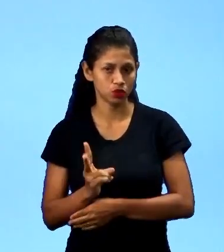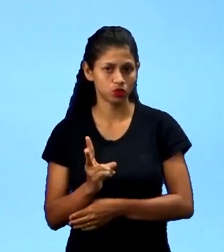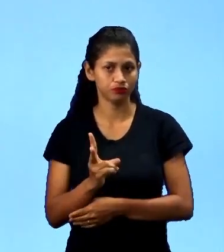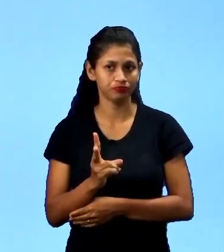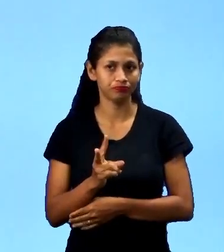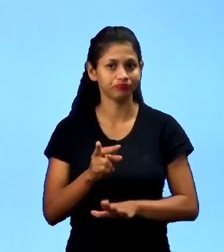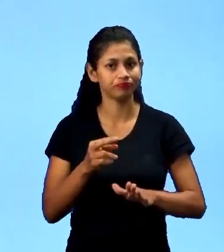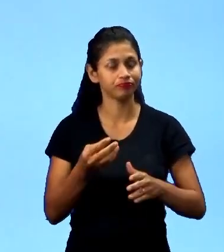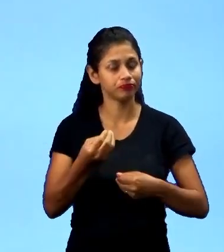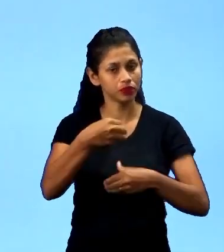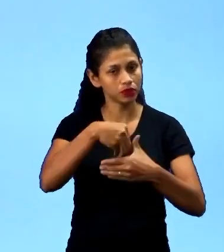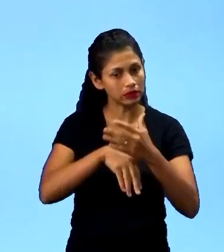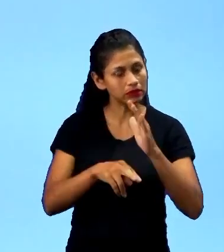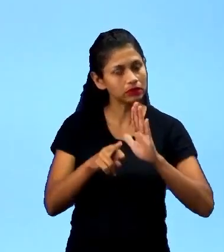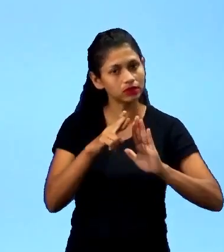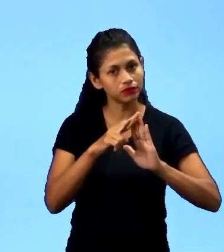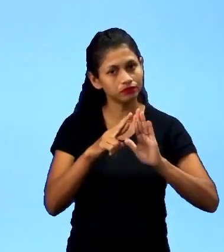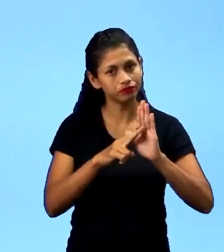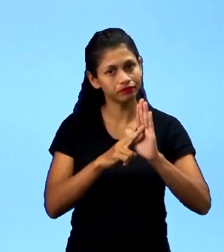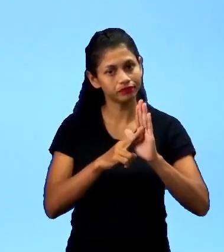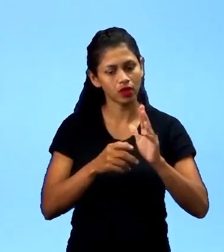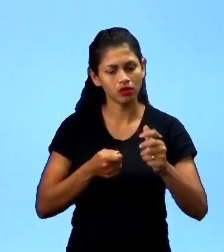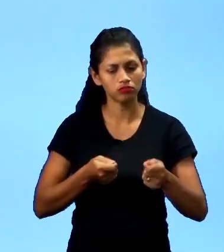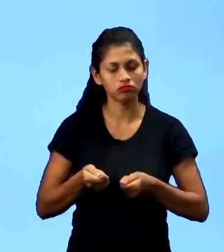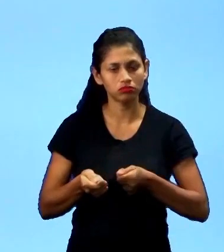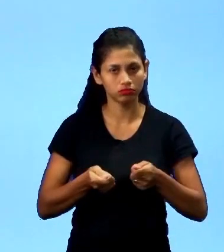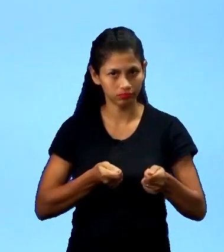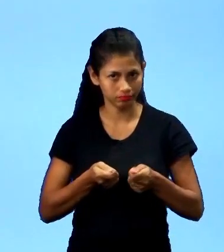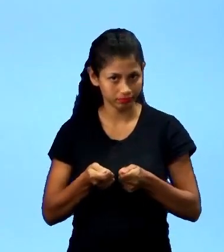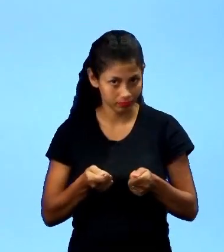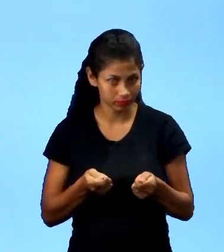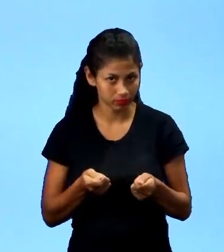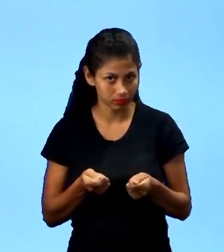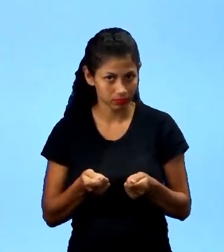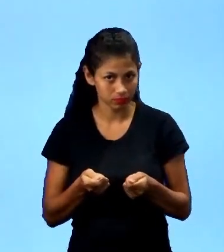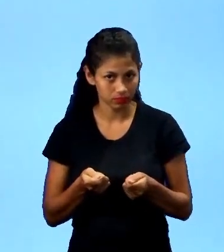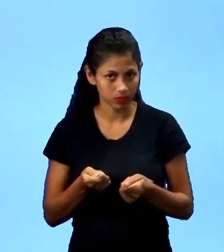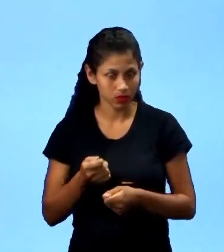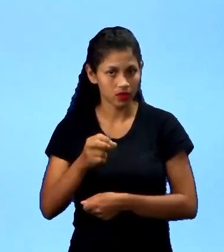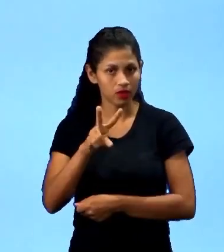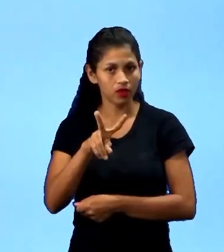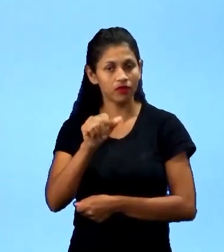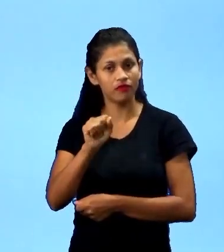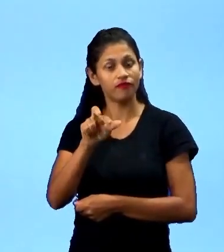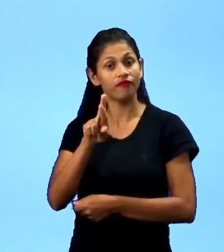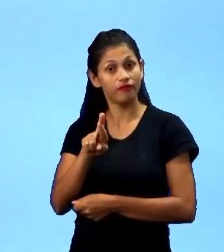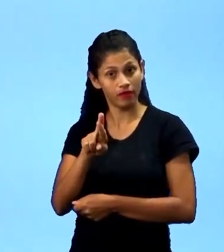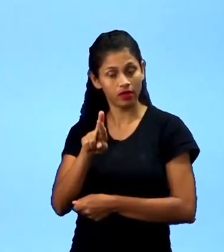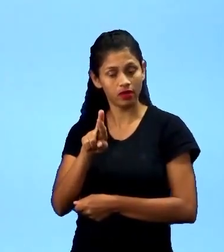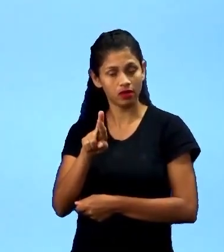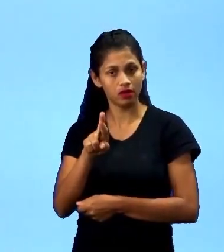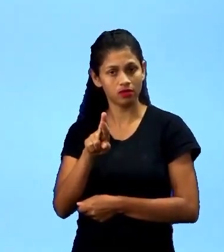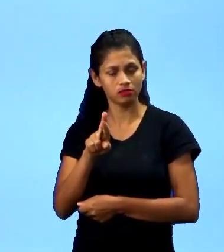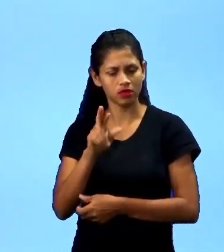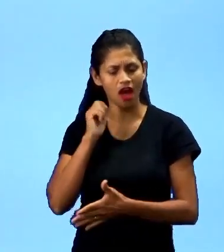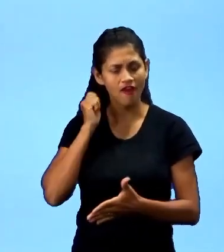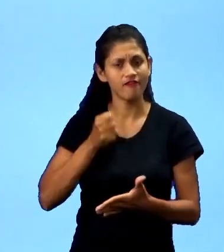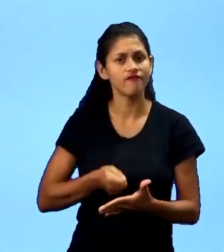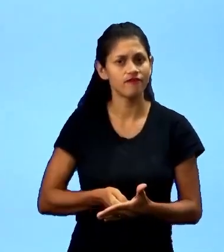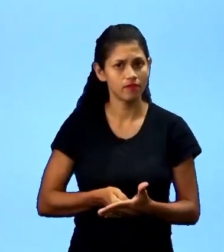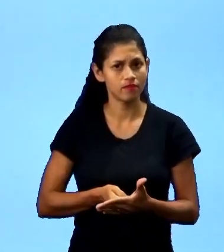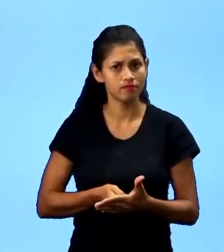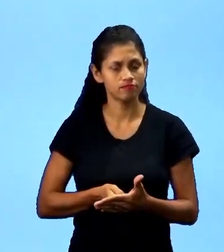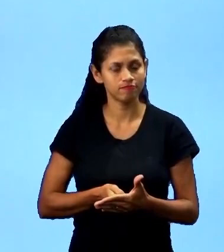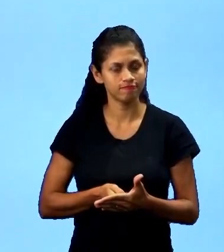por meio das regras, está estruturando um mecanismo de controle. Como eu mencionei, o VAR é justamente para afirmar e garantir